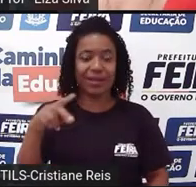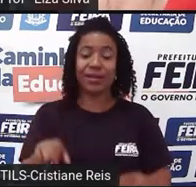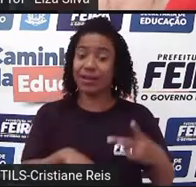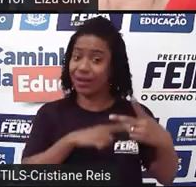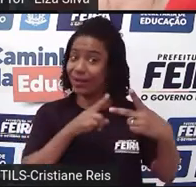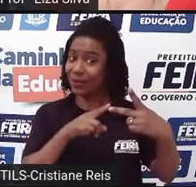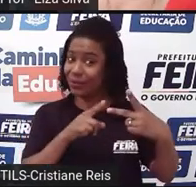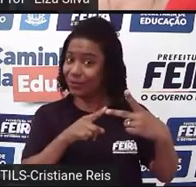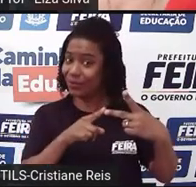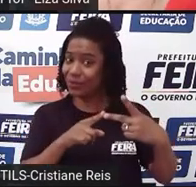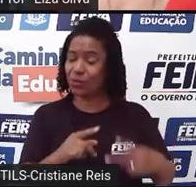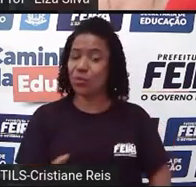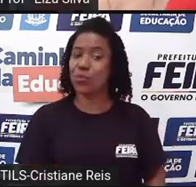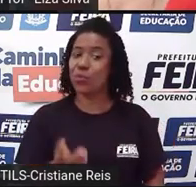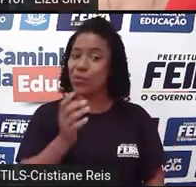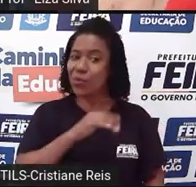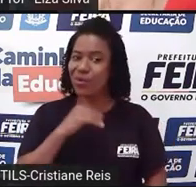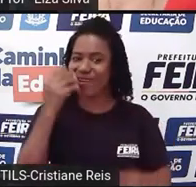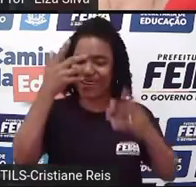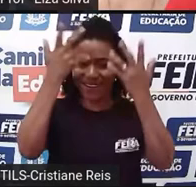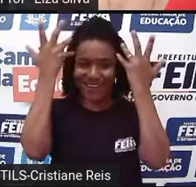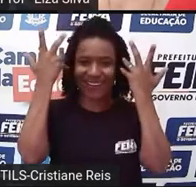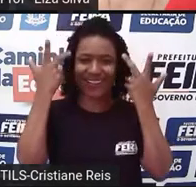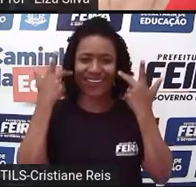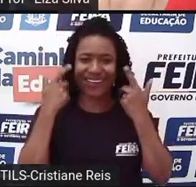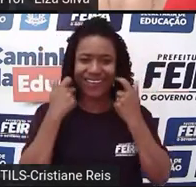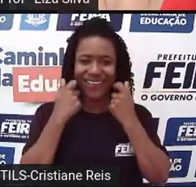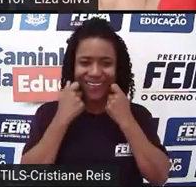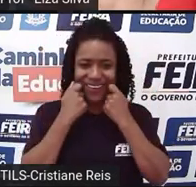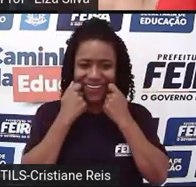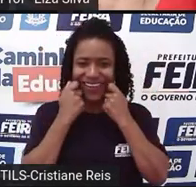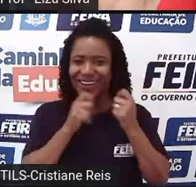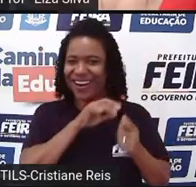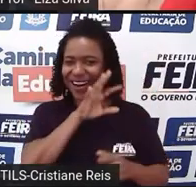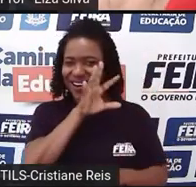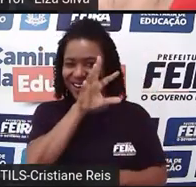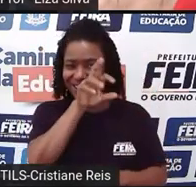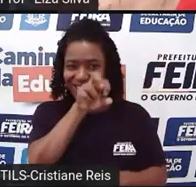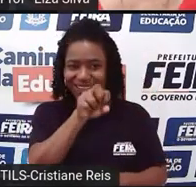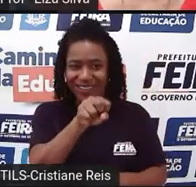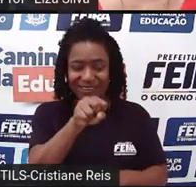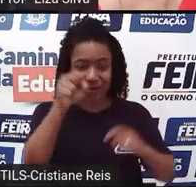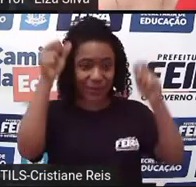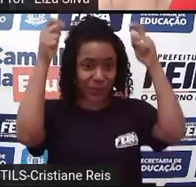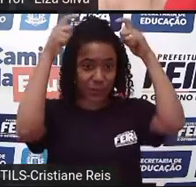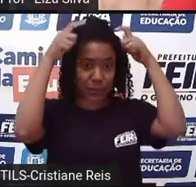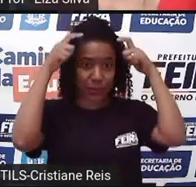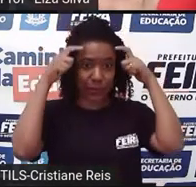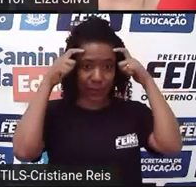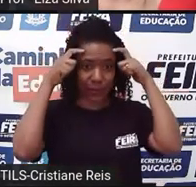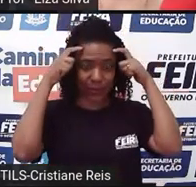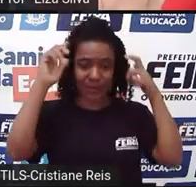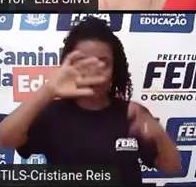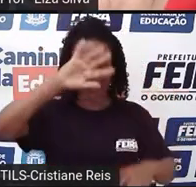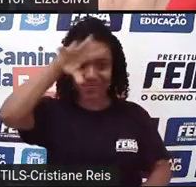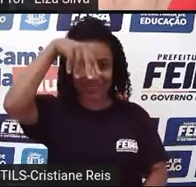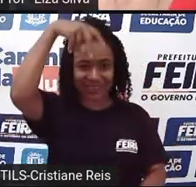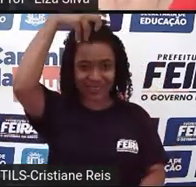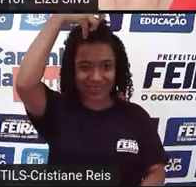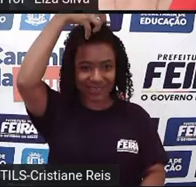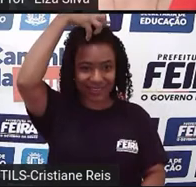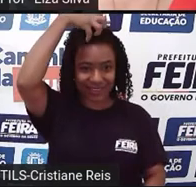Lembraram de alguns contos de fada que vocês já leram? Ou vocês já assistiram algum desenho animado?